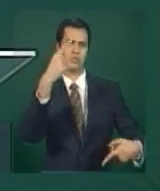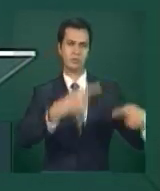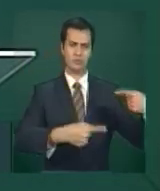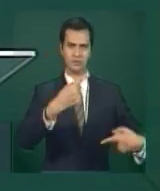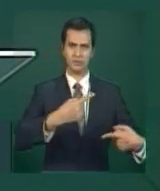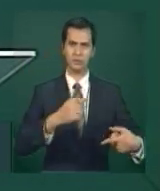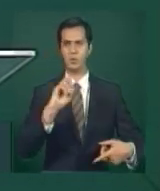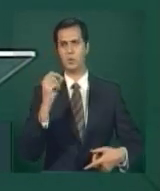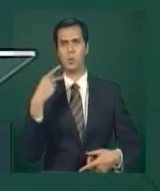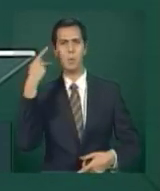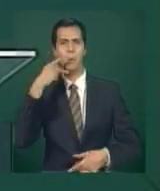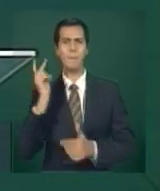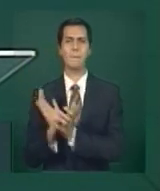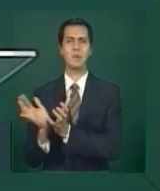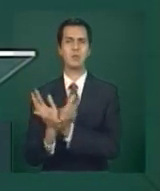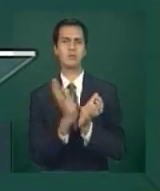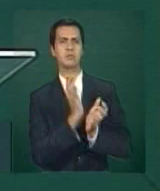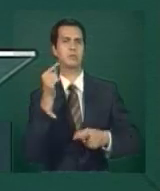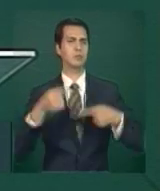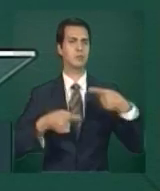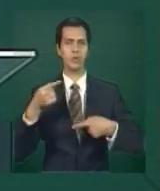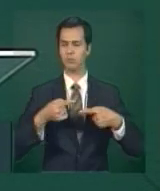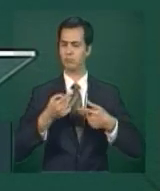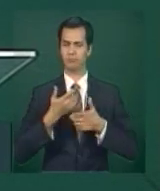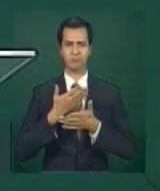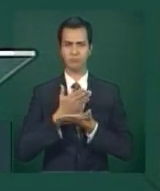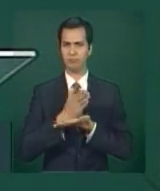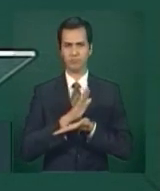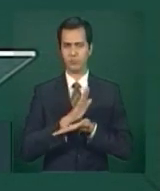parte de qualquer contencioso democrático.